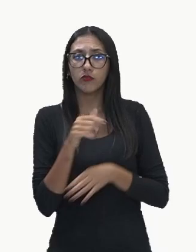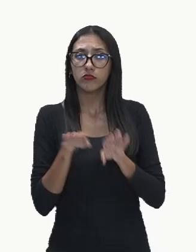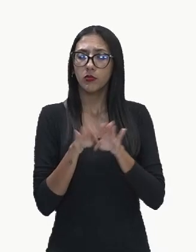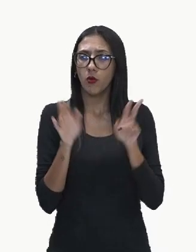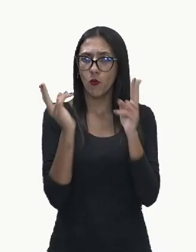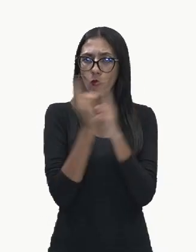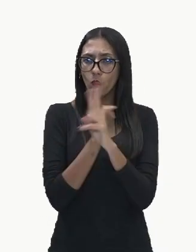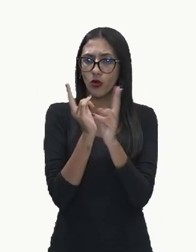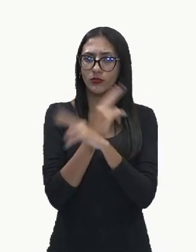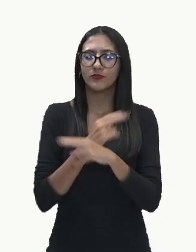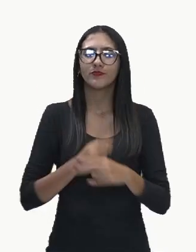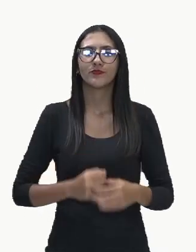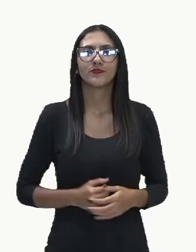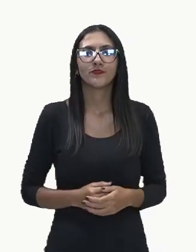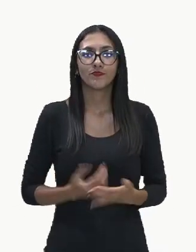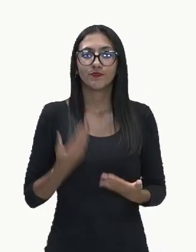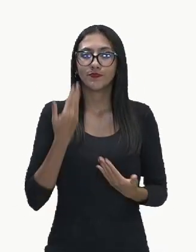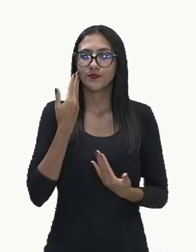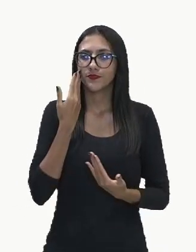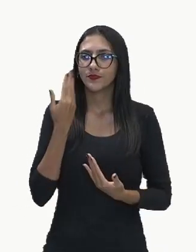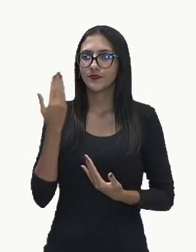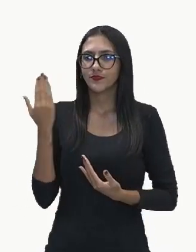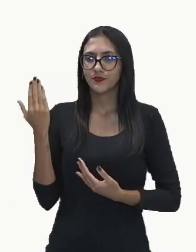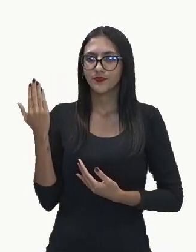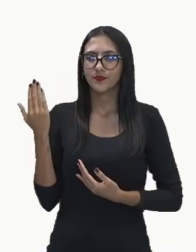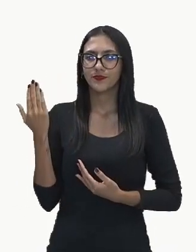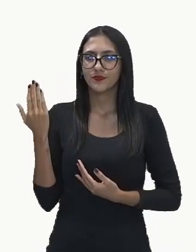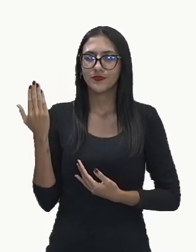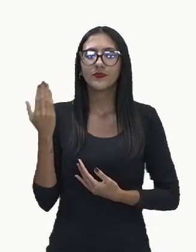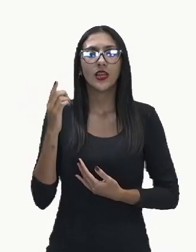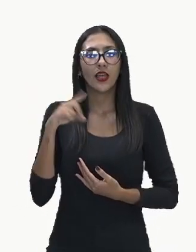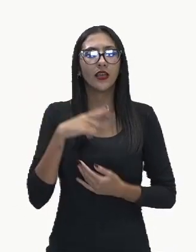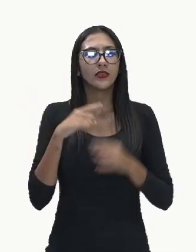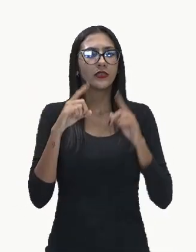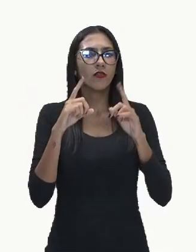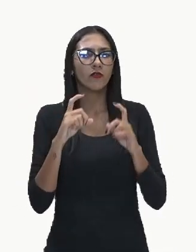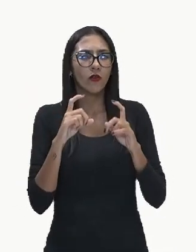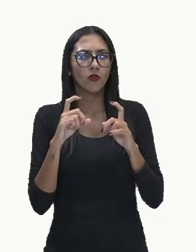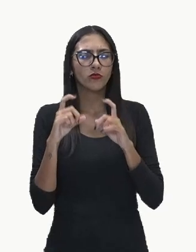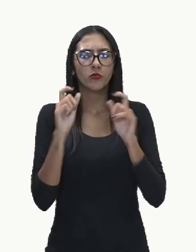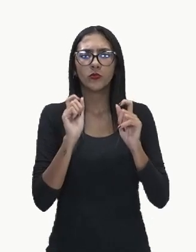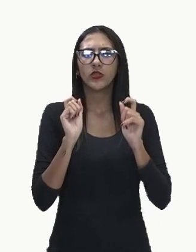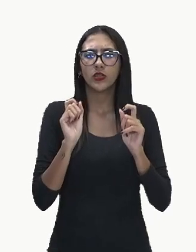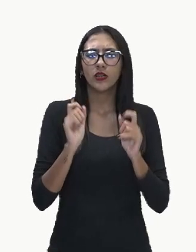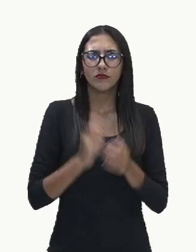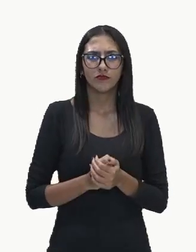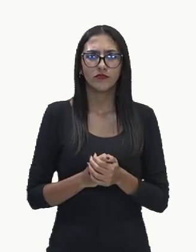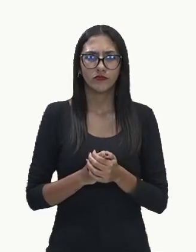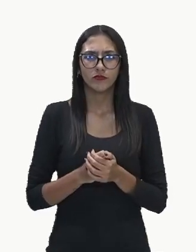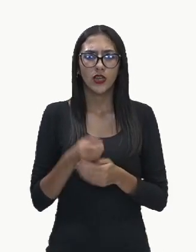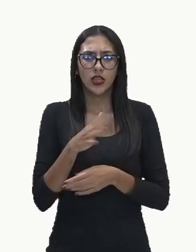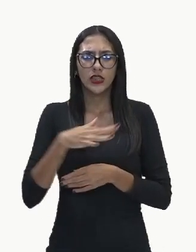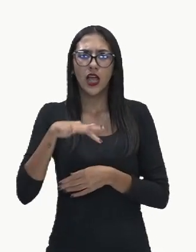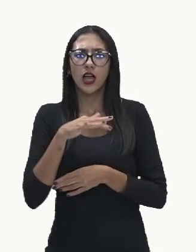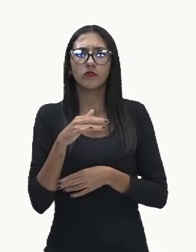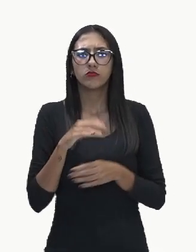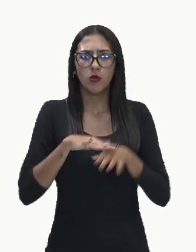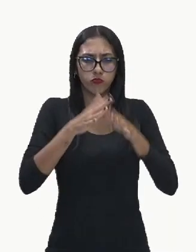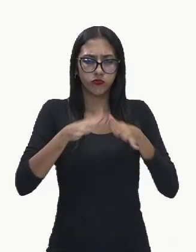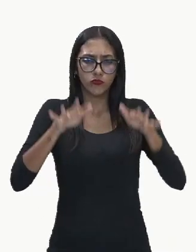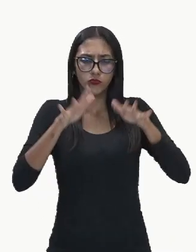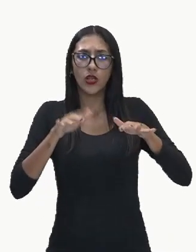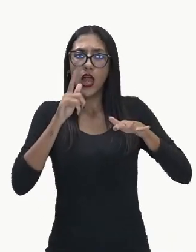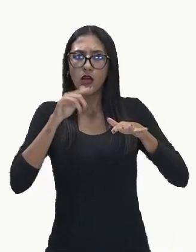ar. A fotografia aqui nos mostra, por exemplo, o quanto de lixo está acumulado ali no fundo de um curso d'água, não é isso?